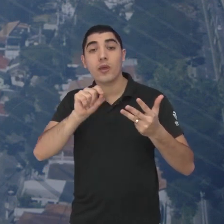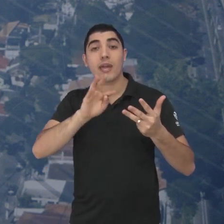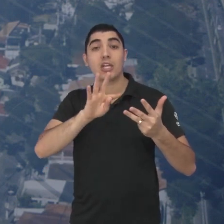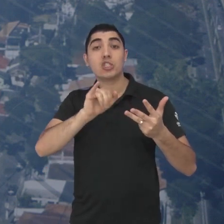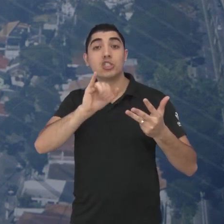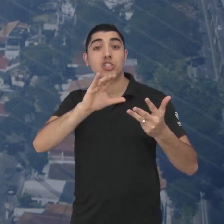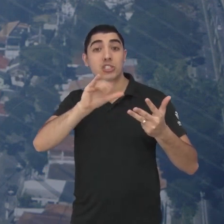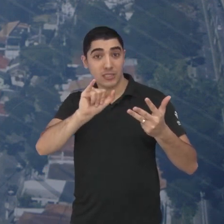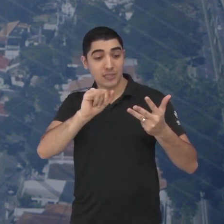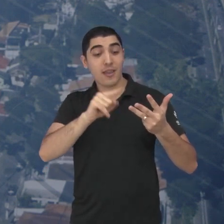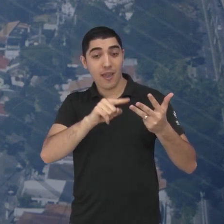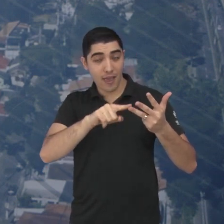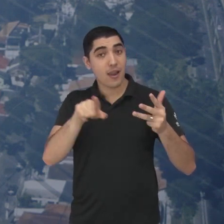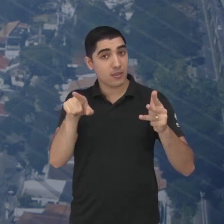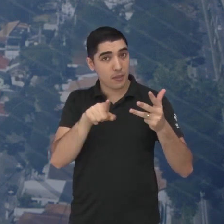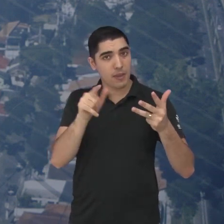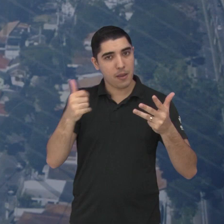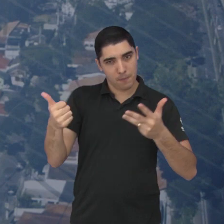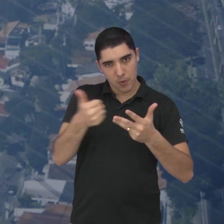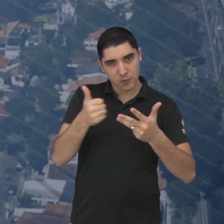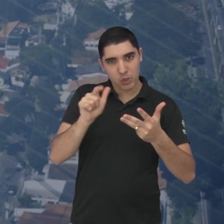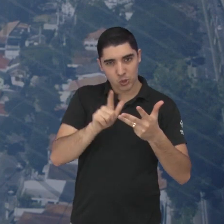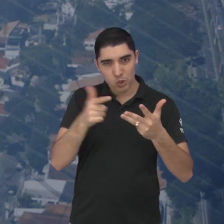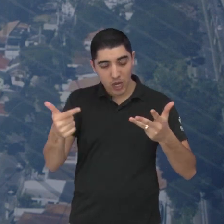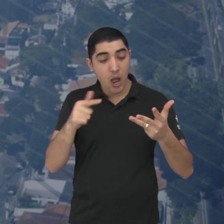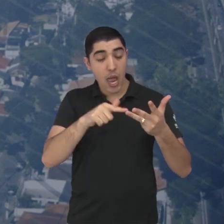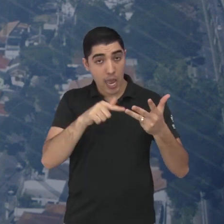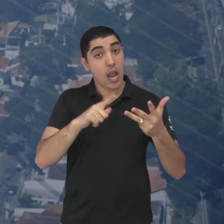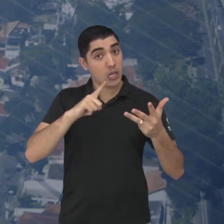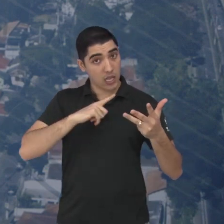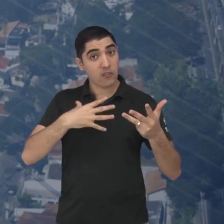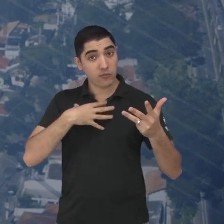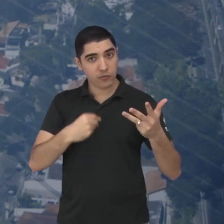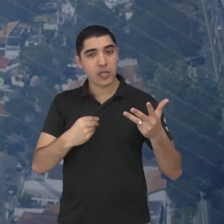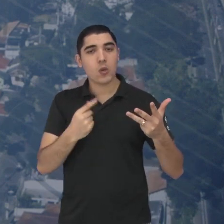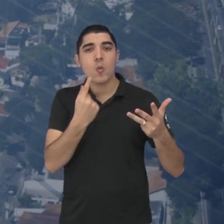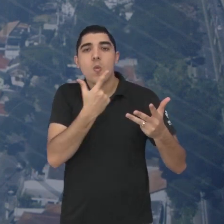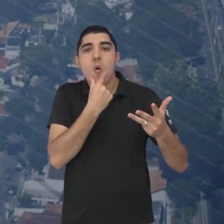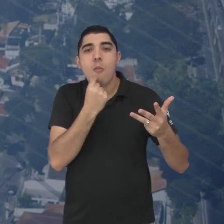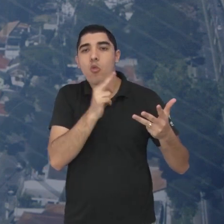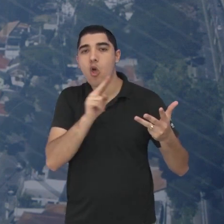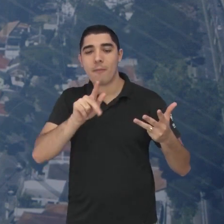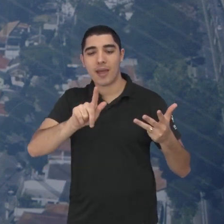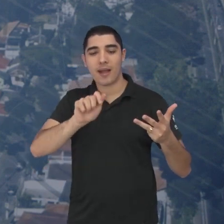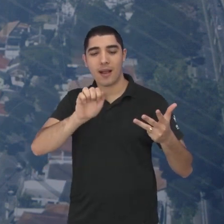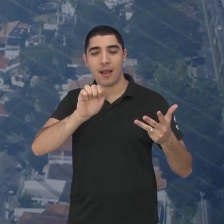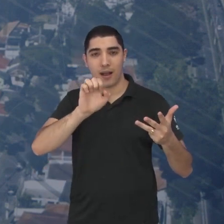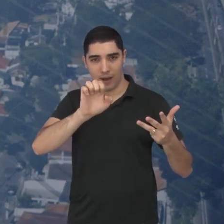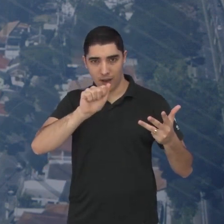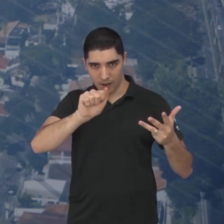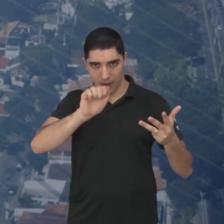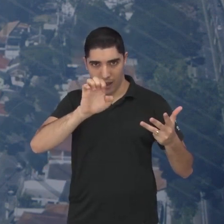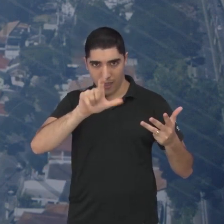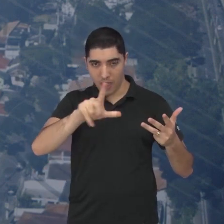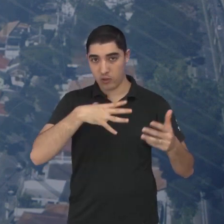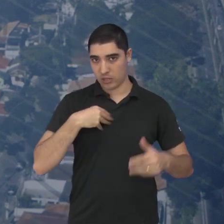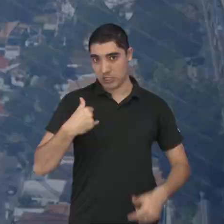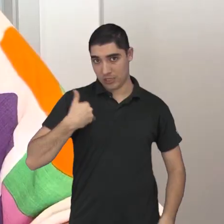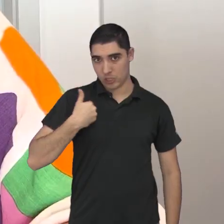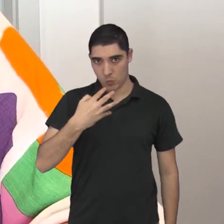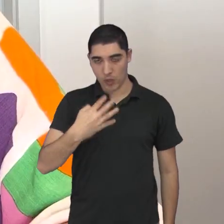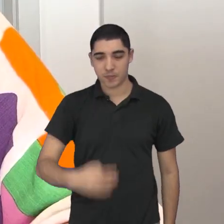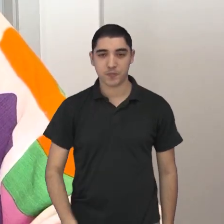ela vai mostrar falar um pouquinho da realidade dela como mãe ela que é mãe do Gael de 4 anos e meio vamos conferir então